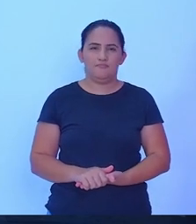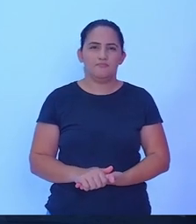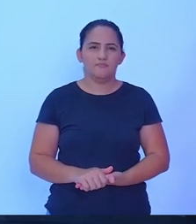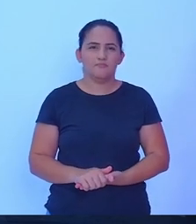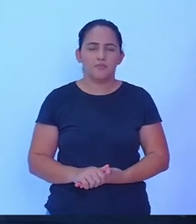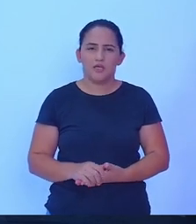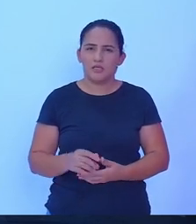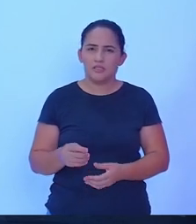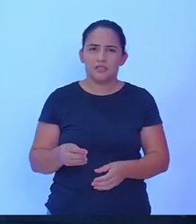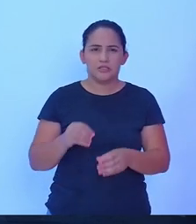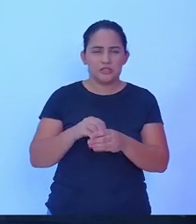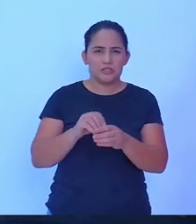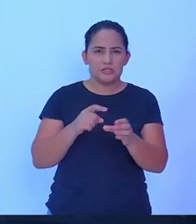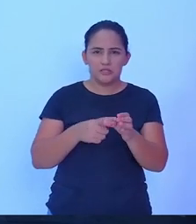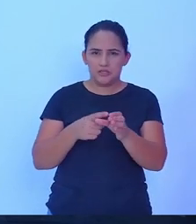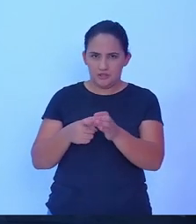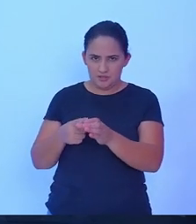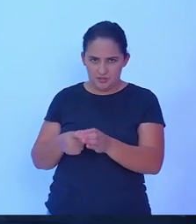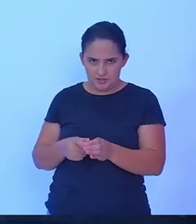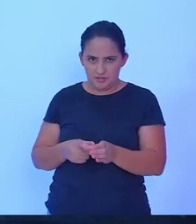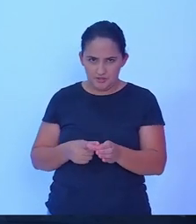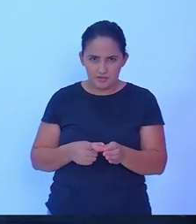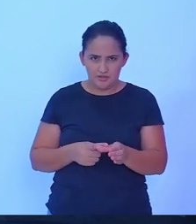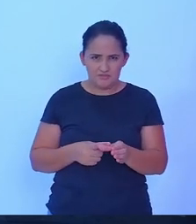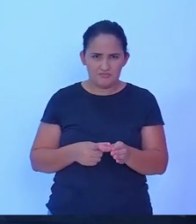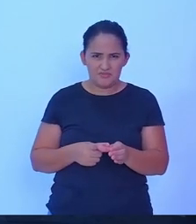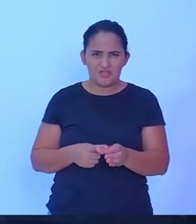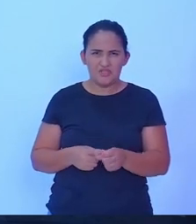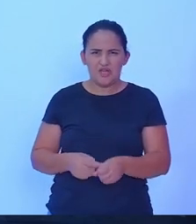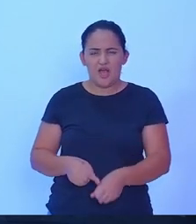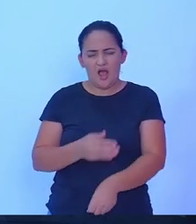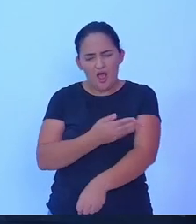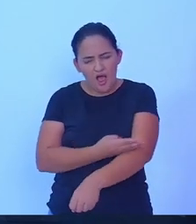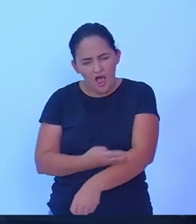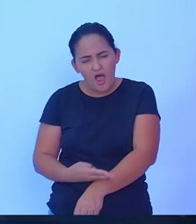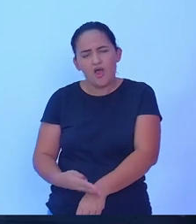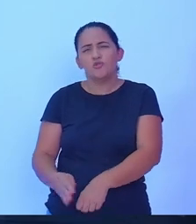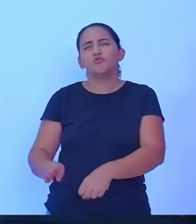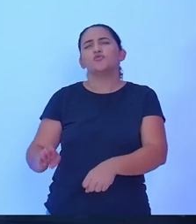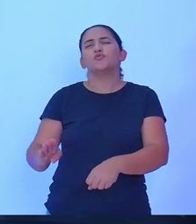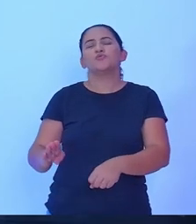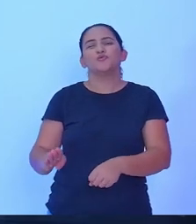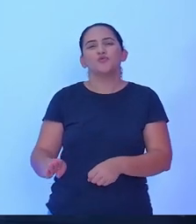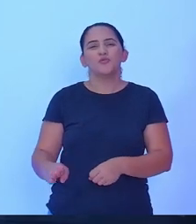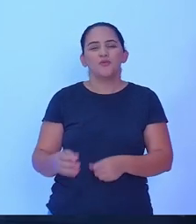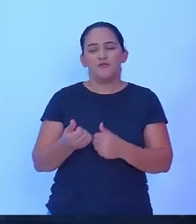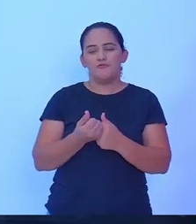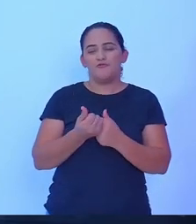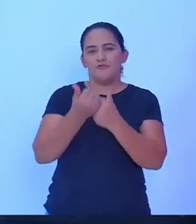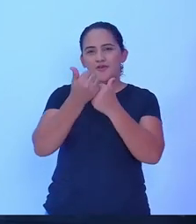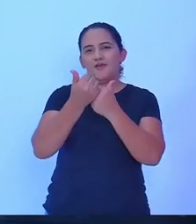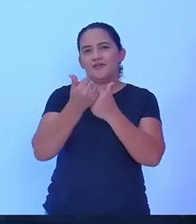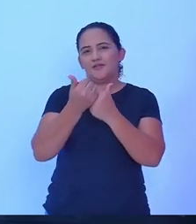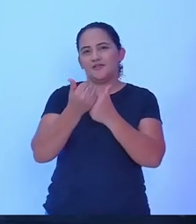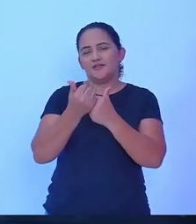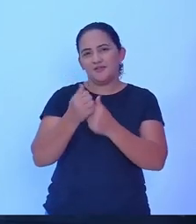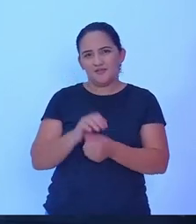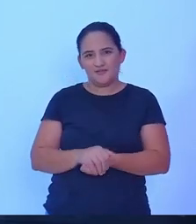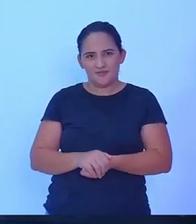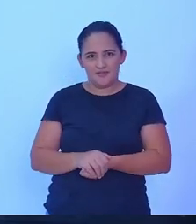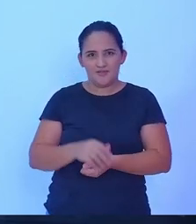município tem uma trajetória, um costume dos vices assumirem a prefeitura